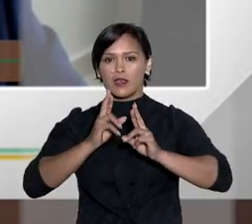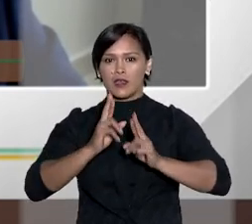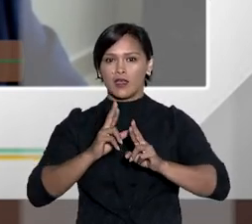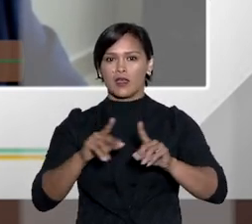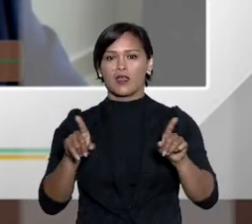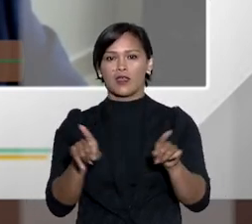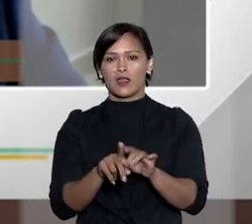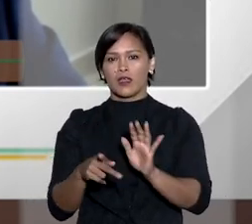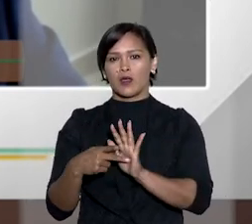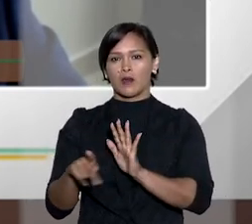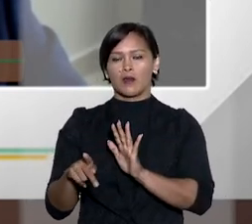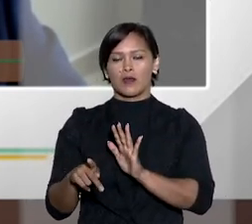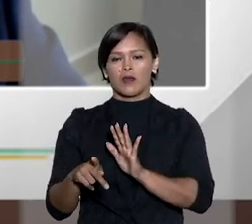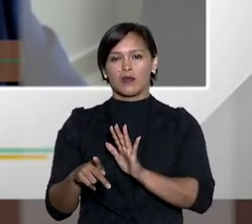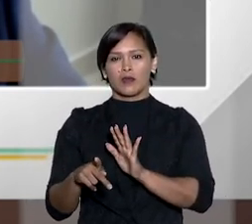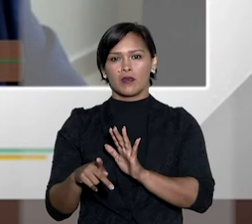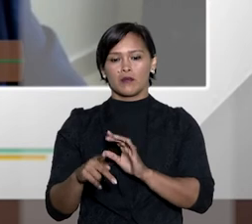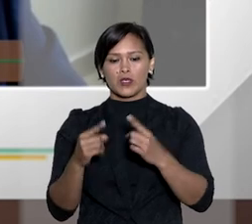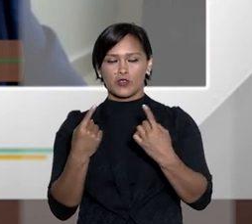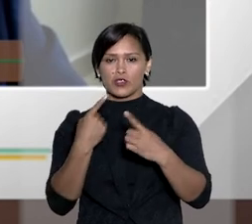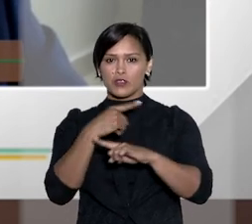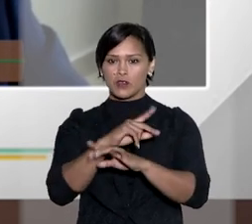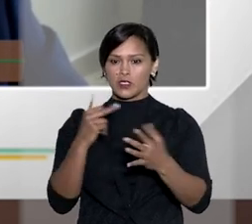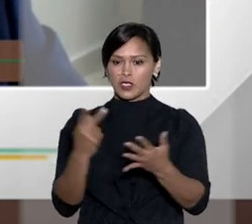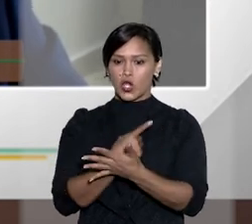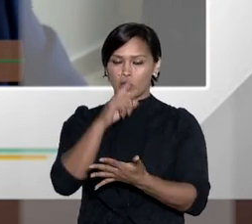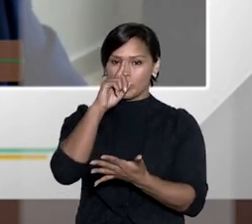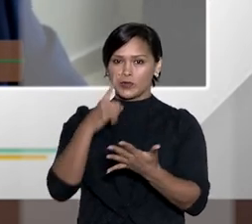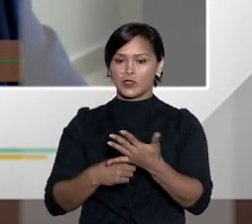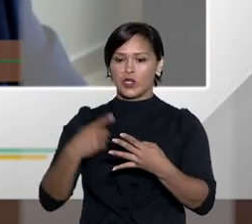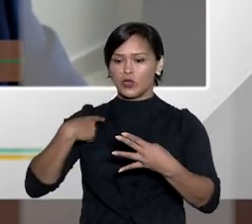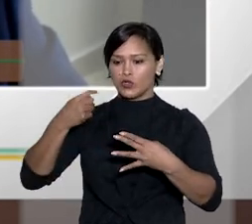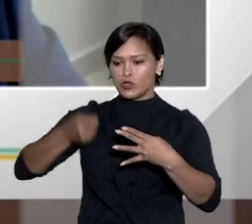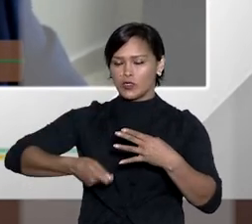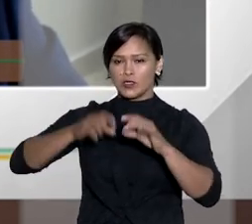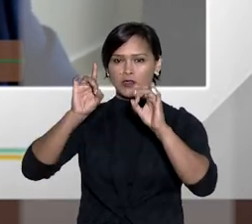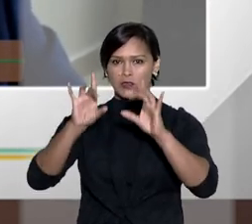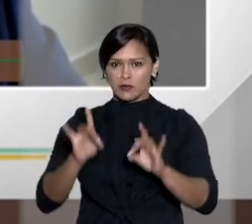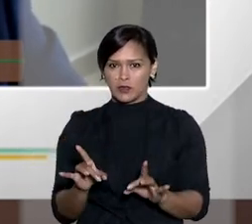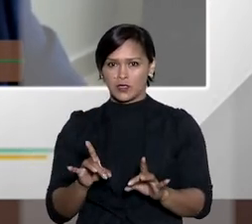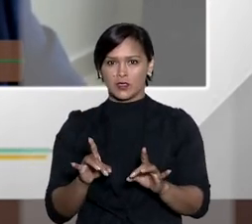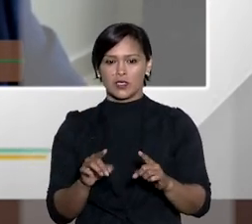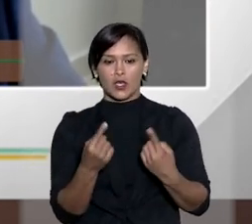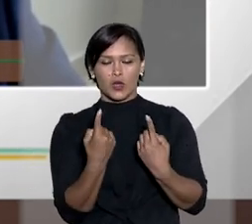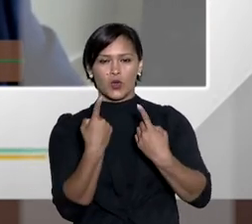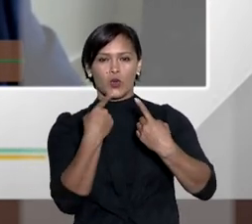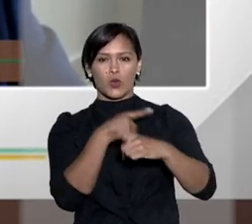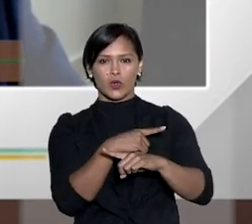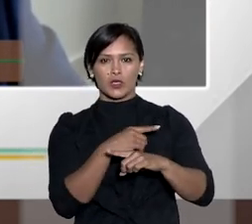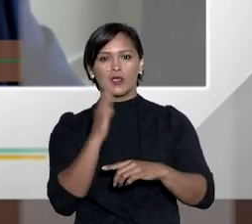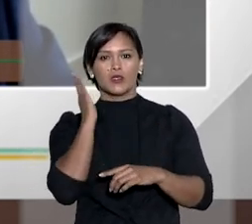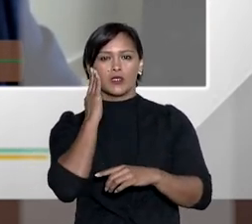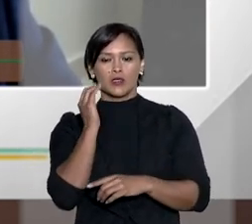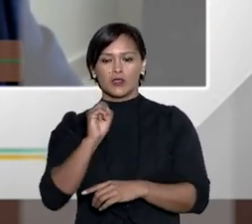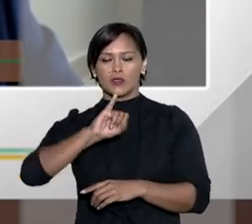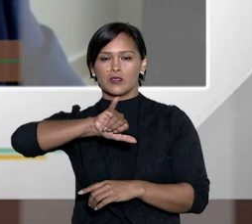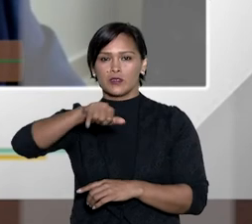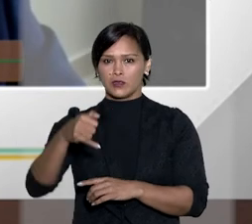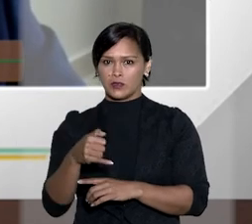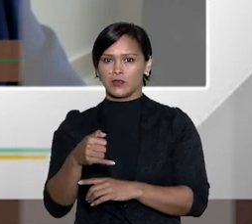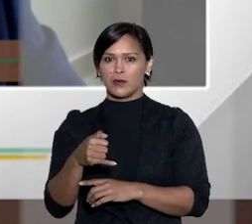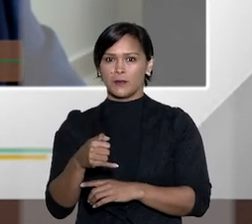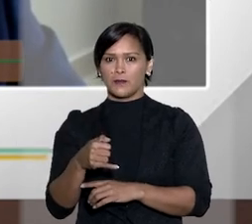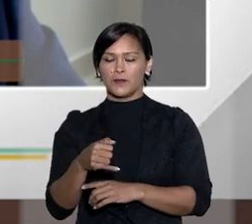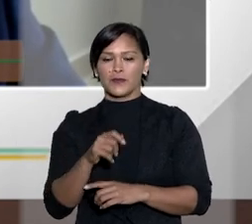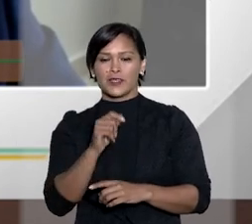de um disciplinamento da reclamação em casos de divergência entre decisões dos juizados especiais